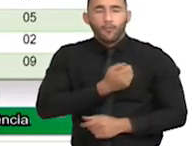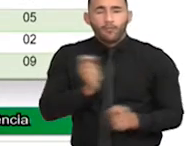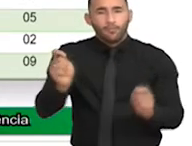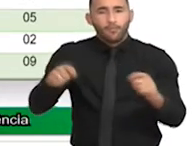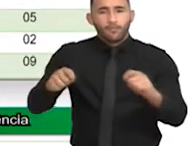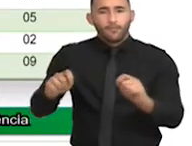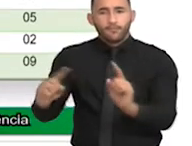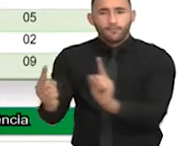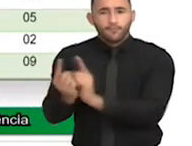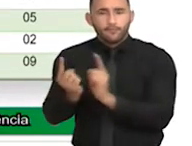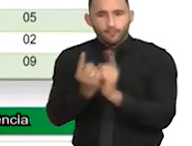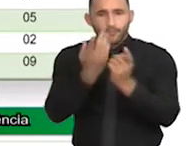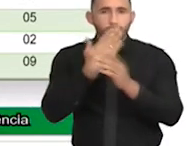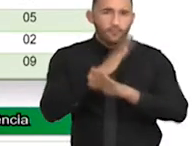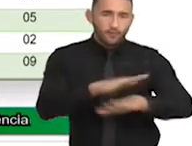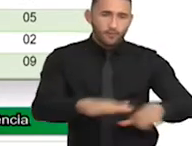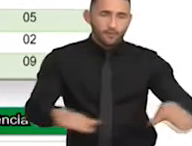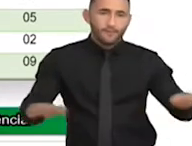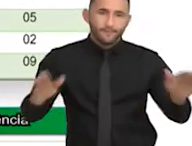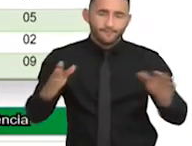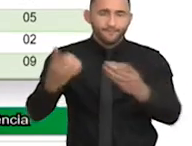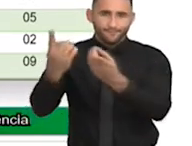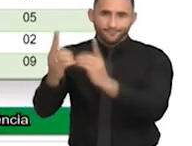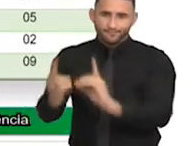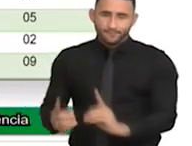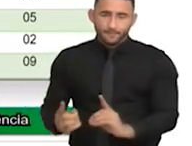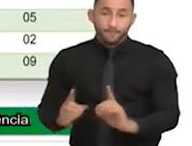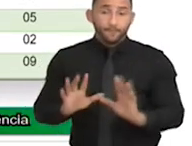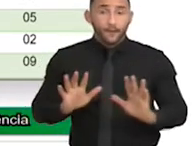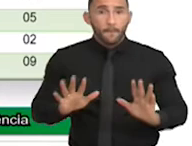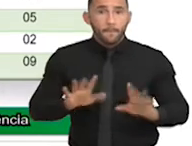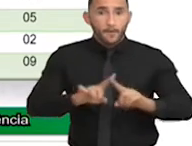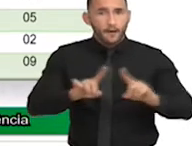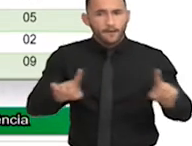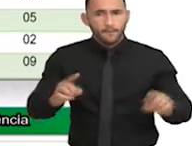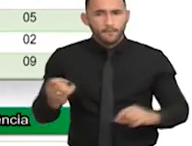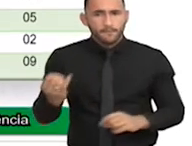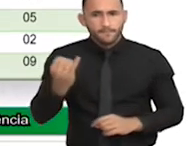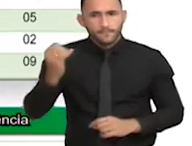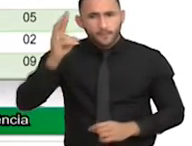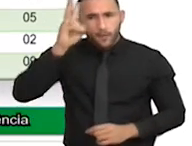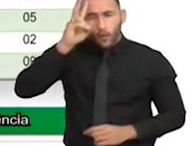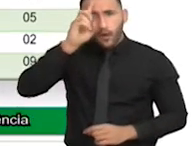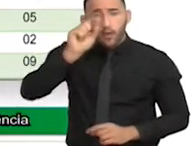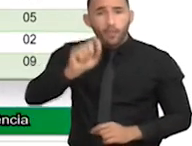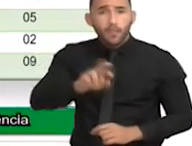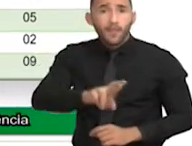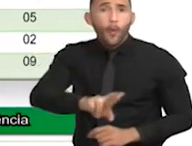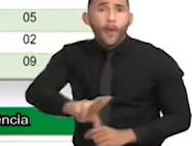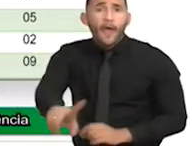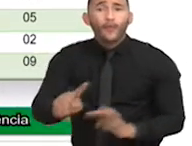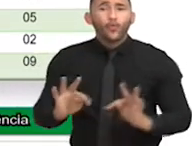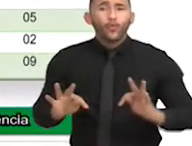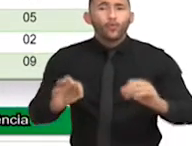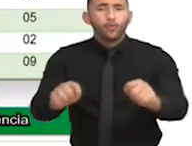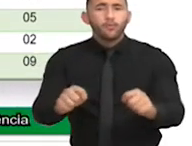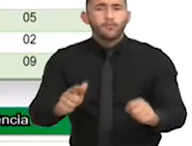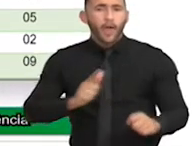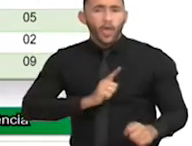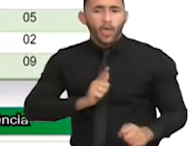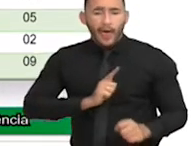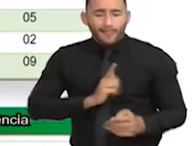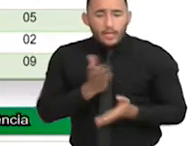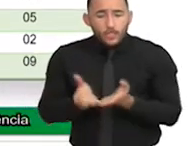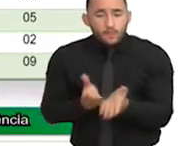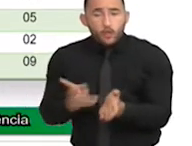com crianças com deficiência. lembrando que por que que nem todo mundo é atendido pelo AE? Porque o